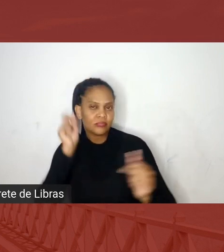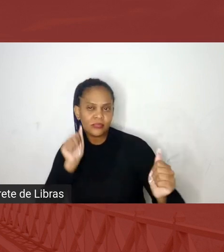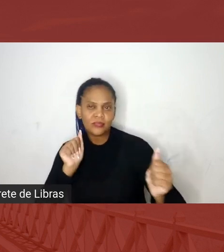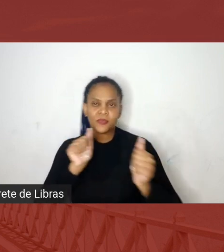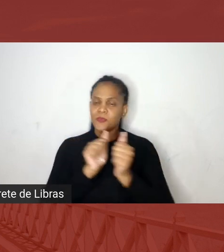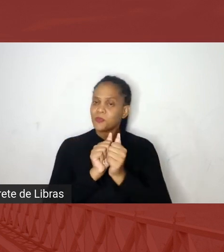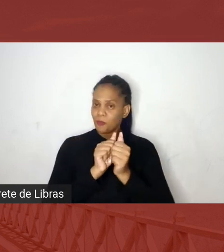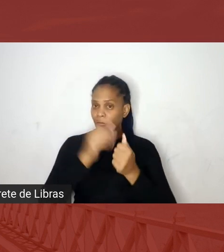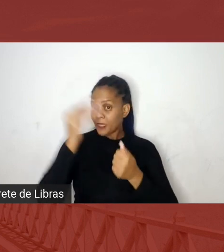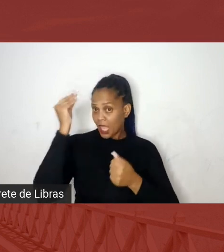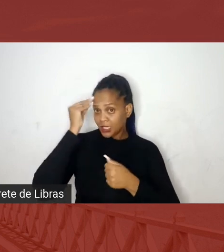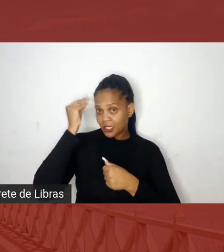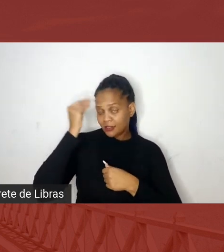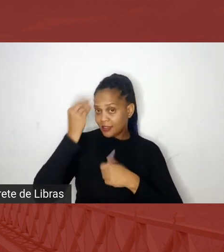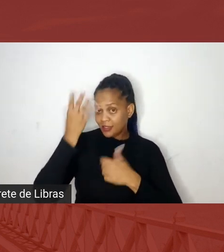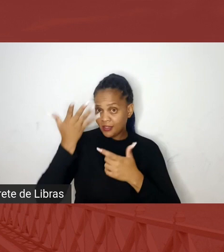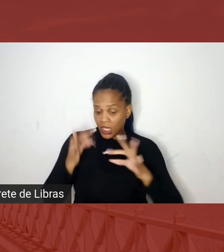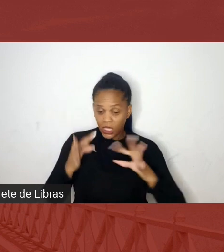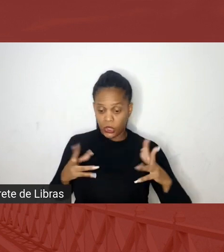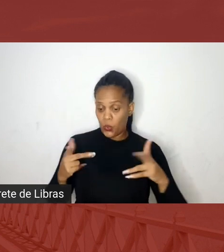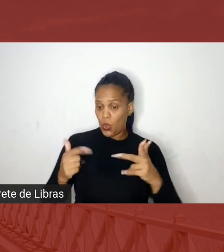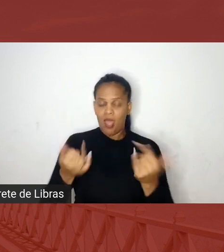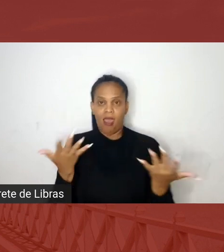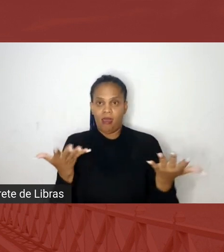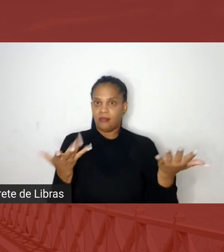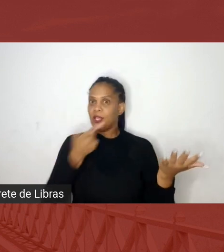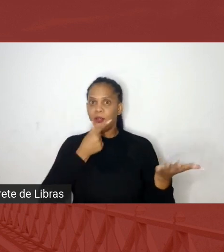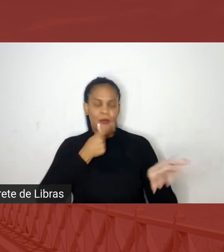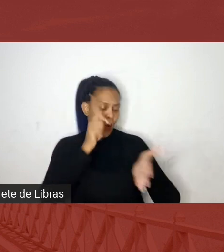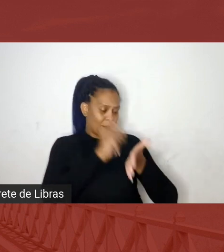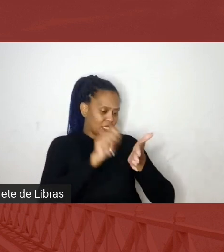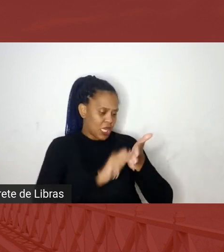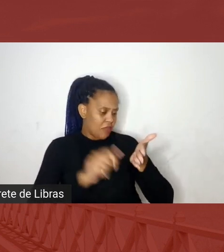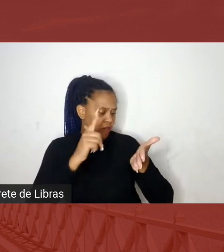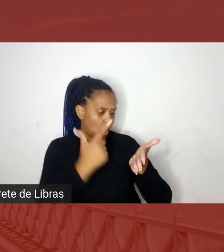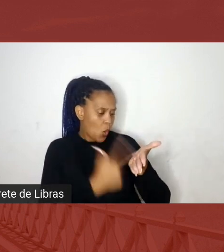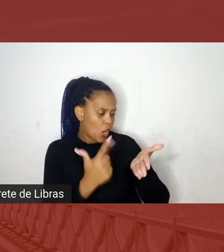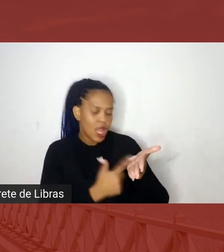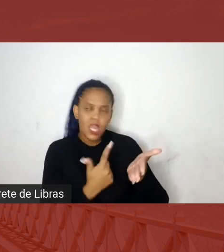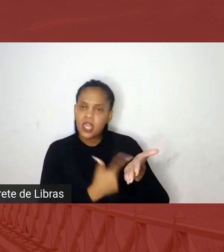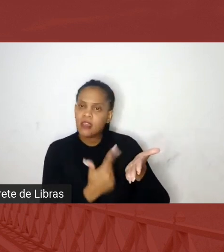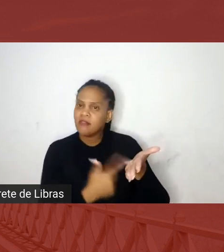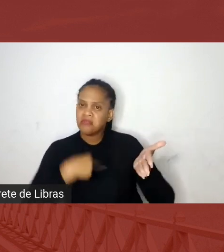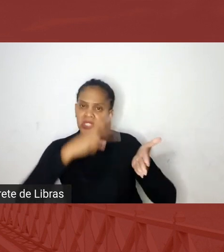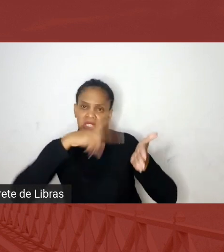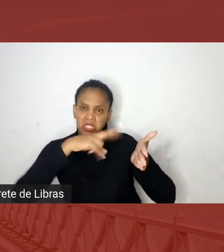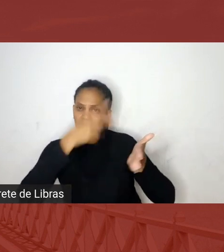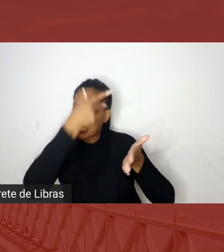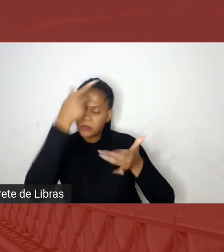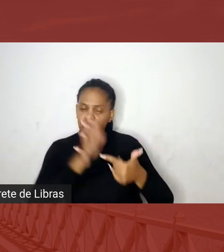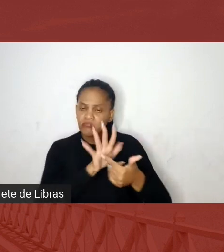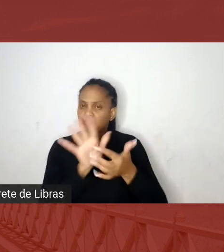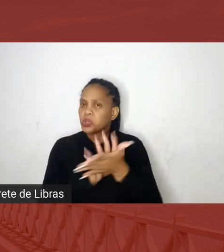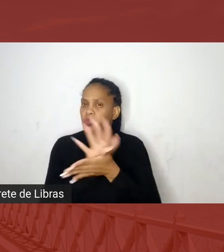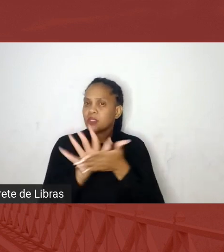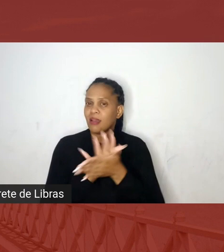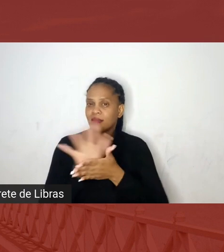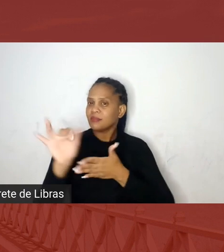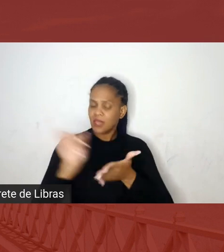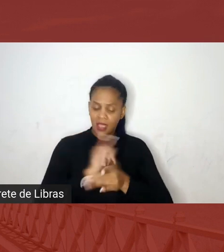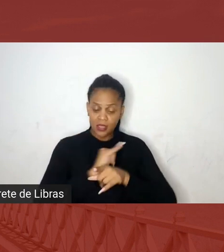porque nem tudo tá ali, ah, o cara escreveu um livro, você leu ele, mas você não sentiu nada, a pessoa não te passou nada, e a gente às vezes tá perdendo muito isso,